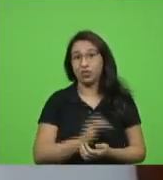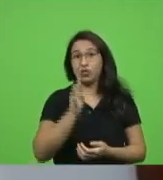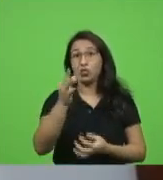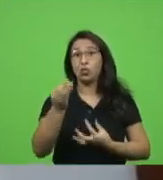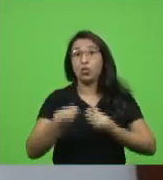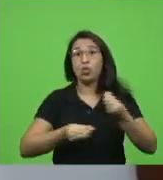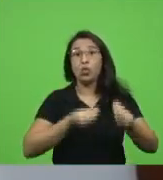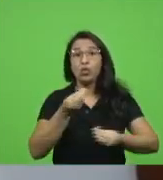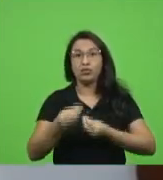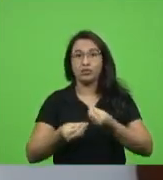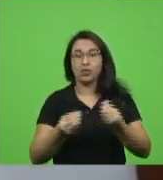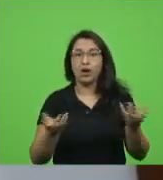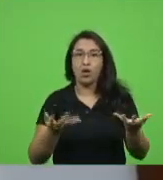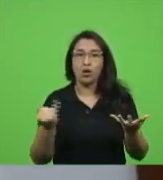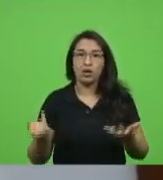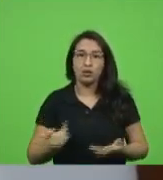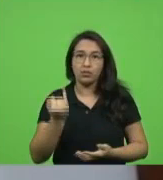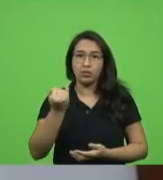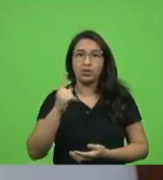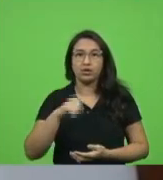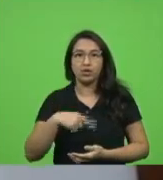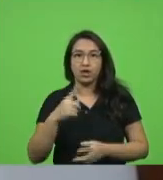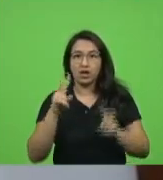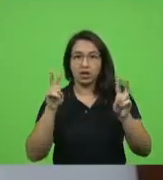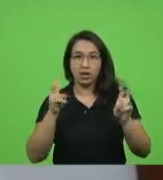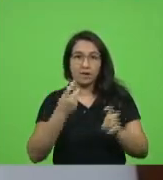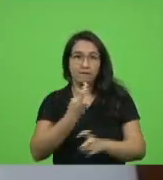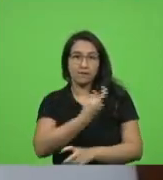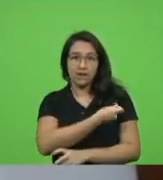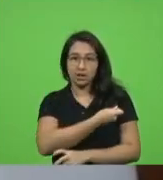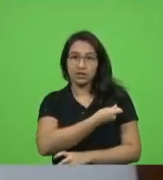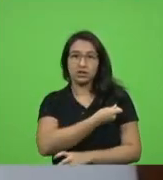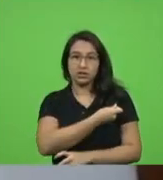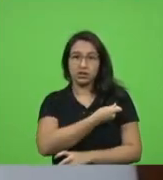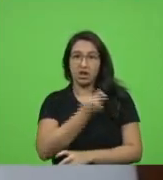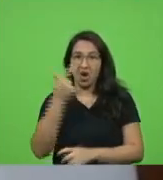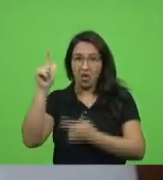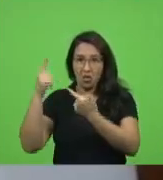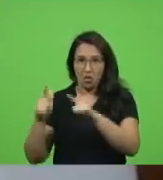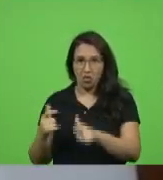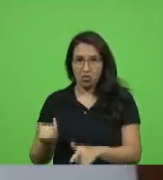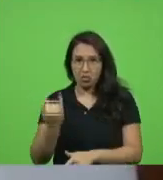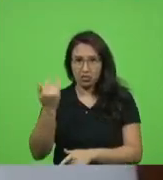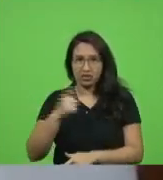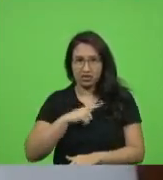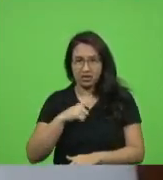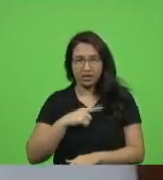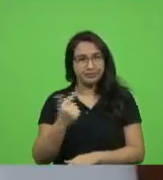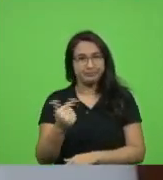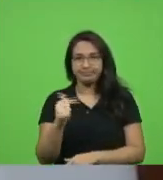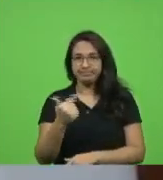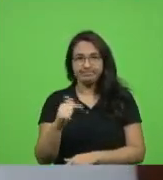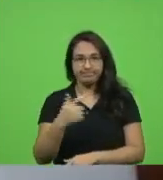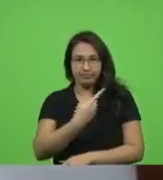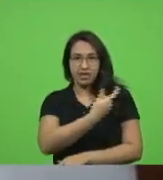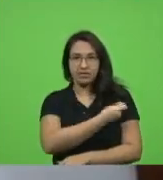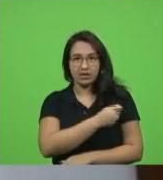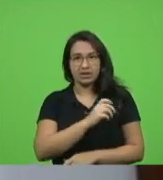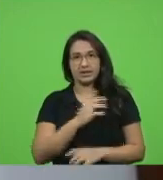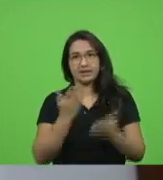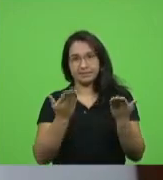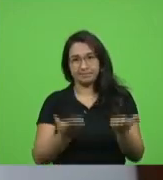mais importante agora chama-se vacina nada é mais importante do que vacina todo e qualquer esforço